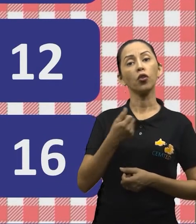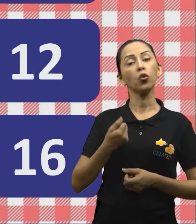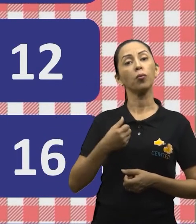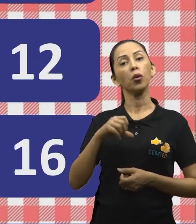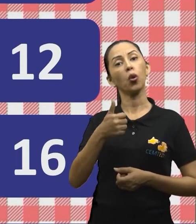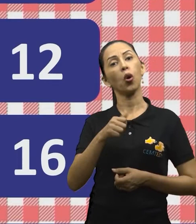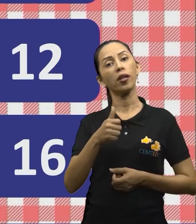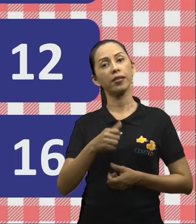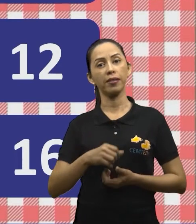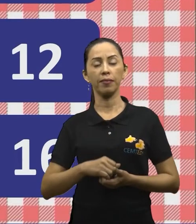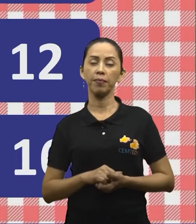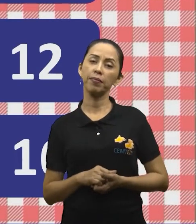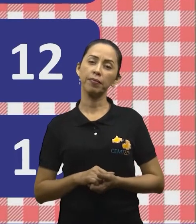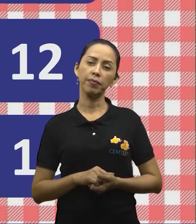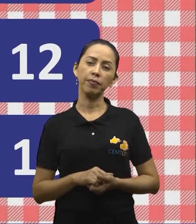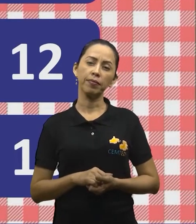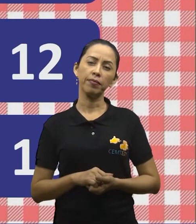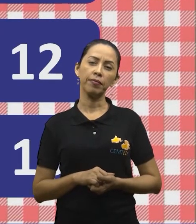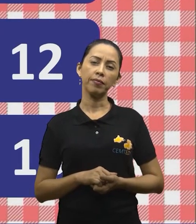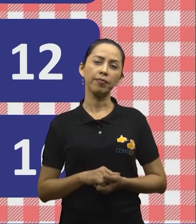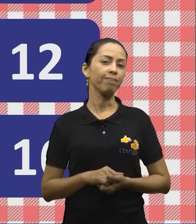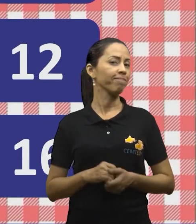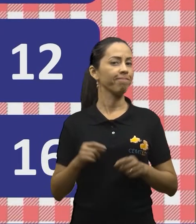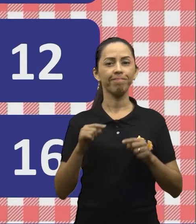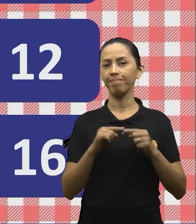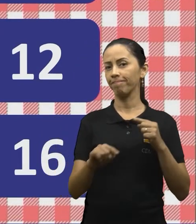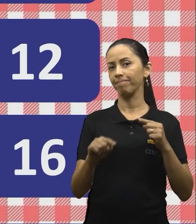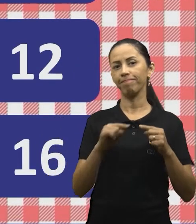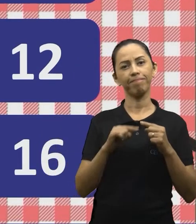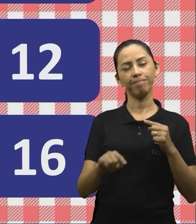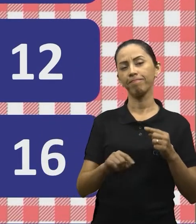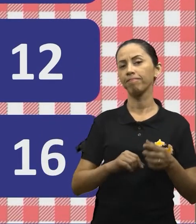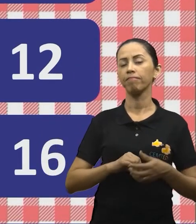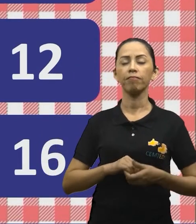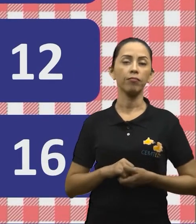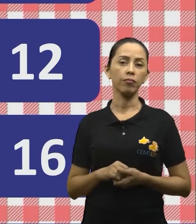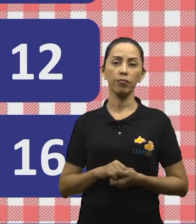Não! Não são os pares. Doutora! 2.